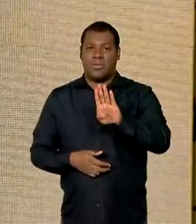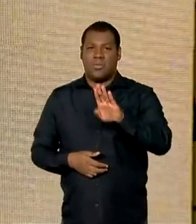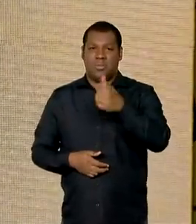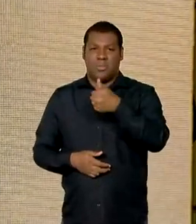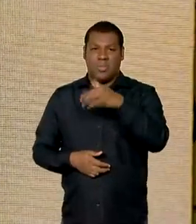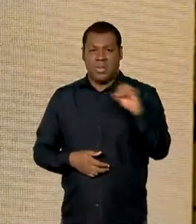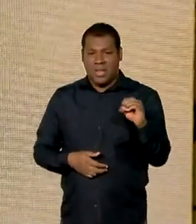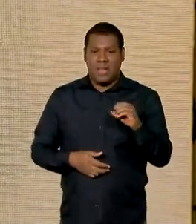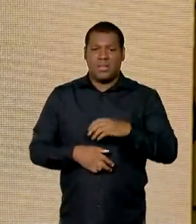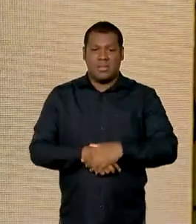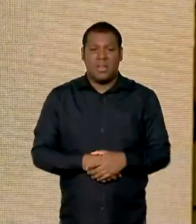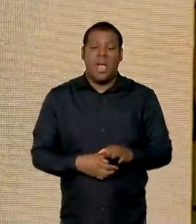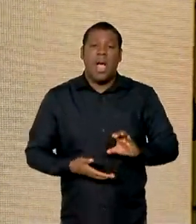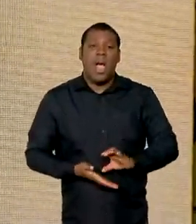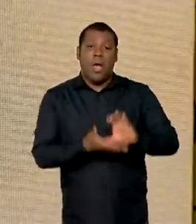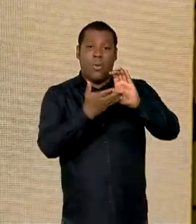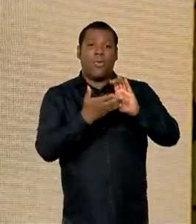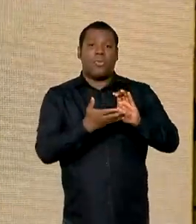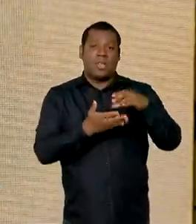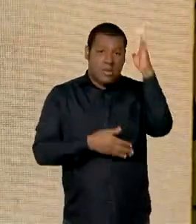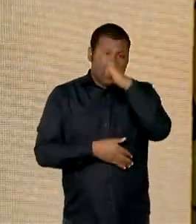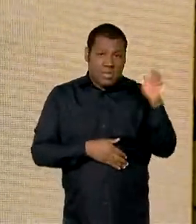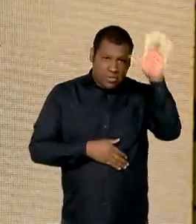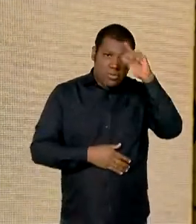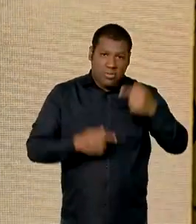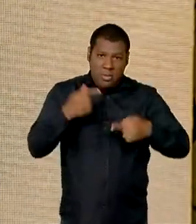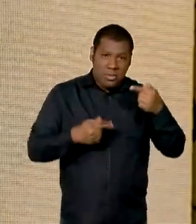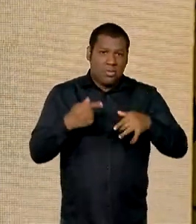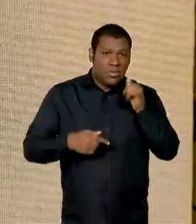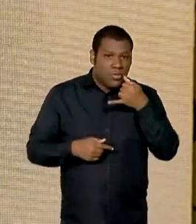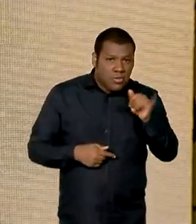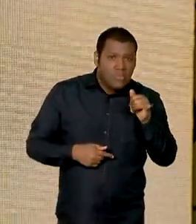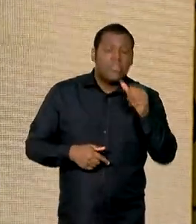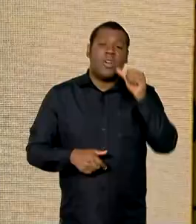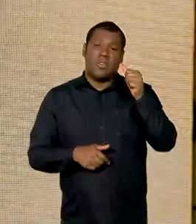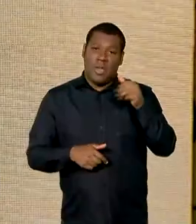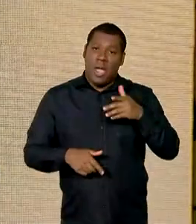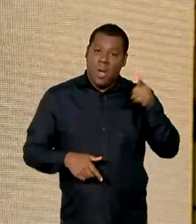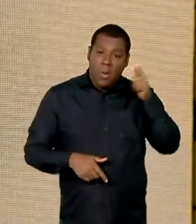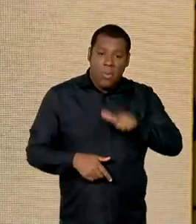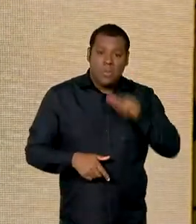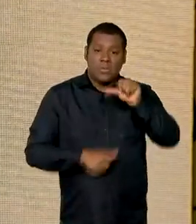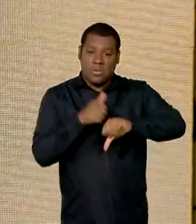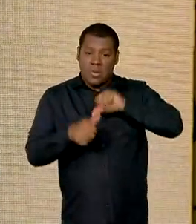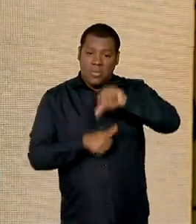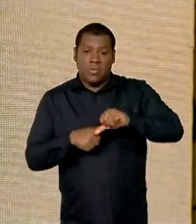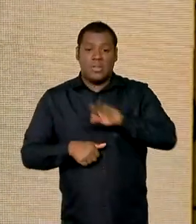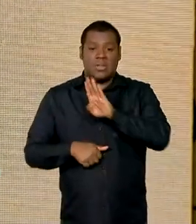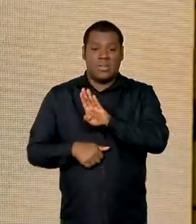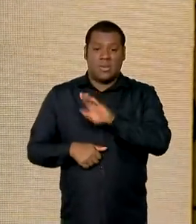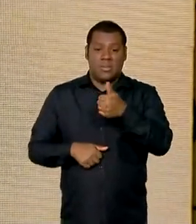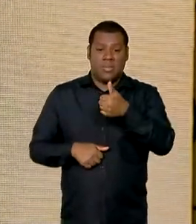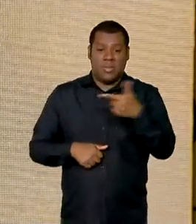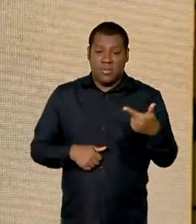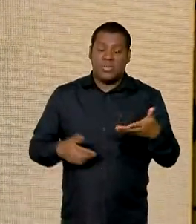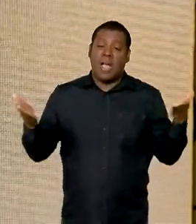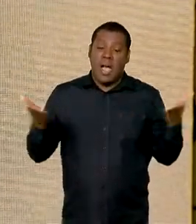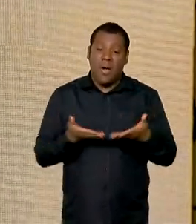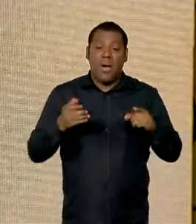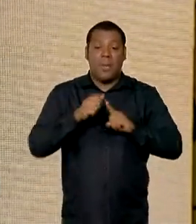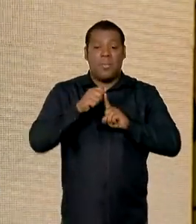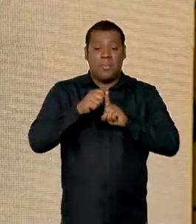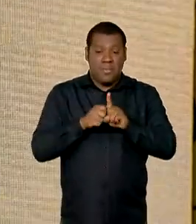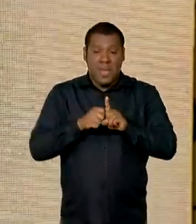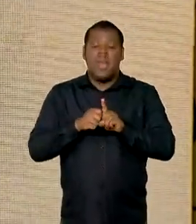Fávaro, Conselho Nacional de Política Energética. Passamos para B12, agora 1º de março, B14, o ano que